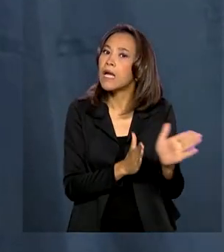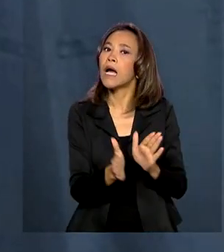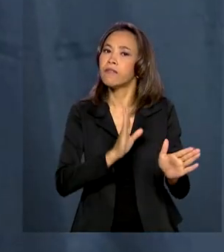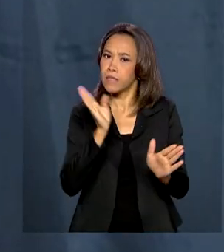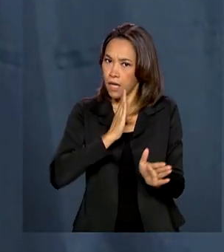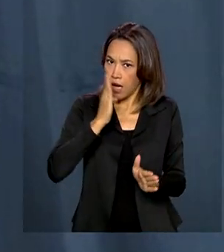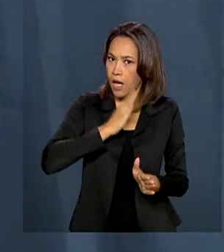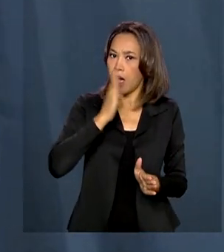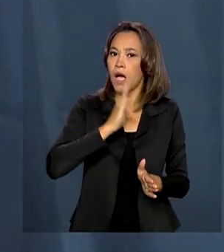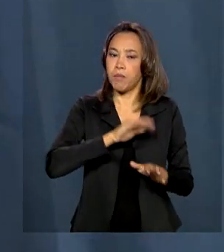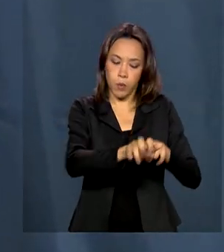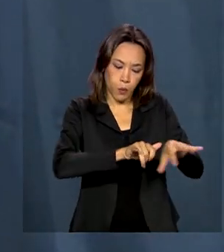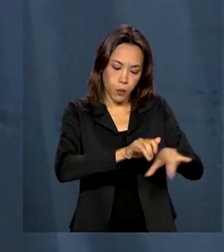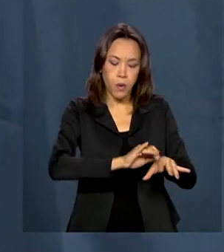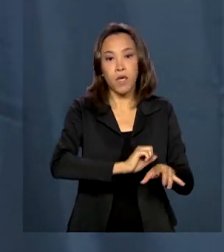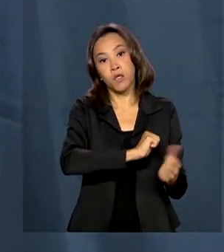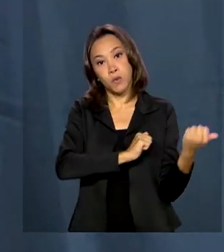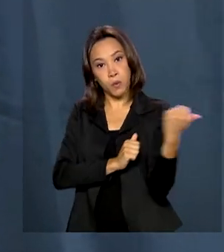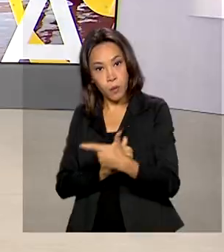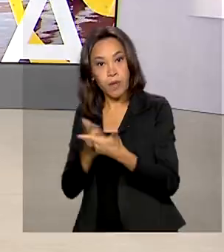rápido do que o tradicional.